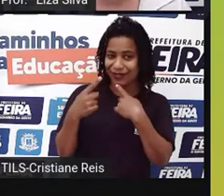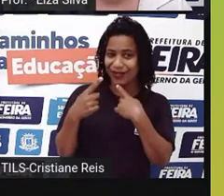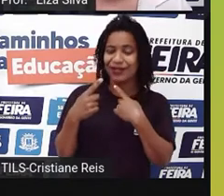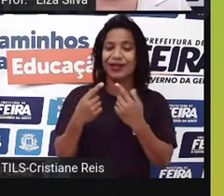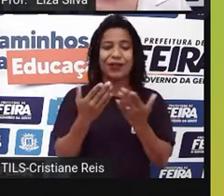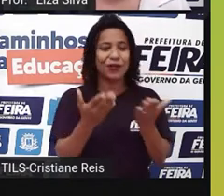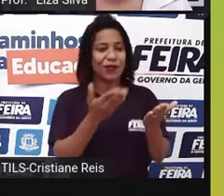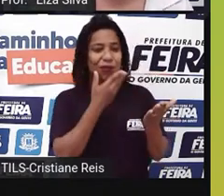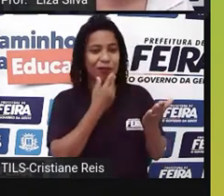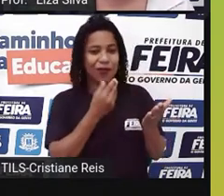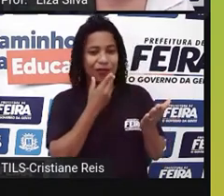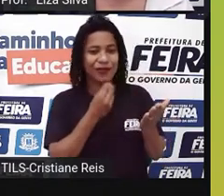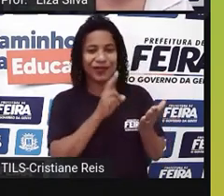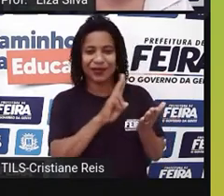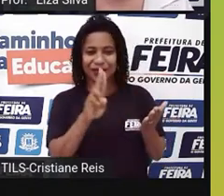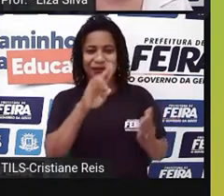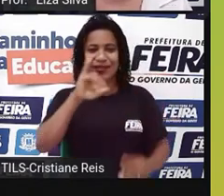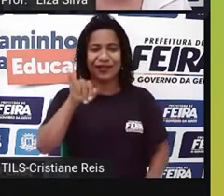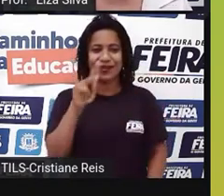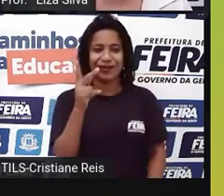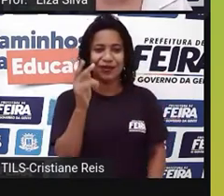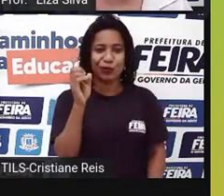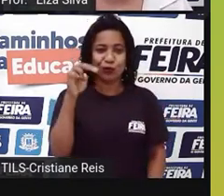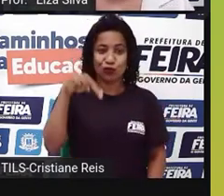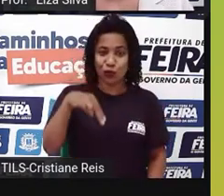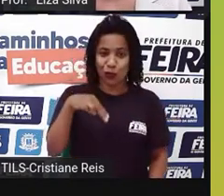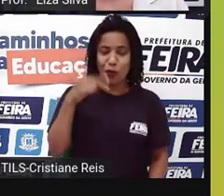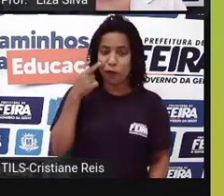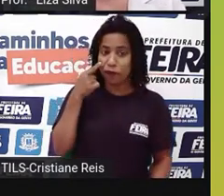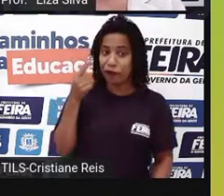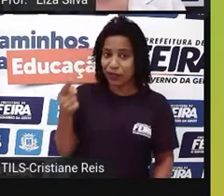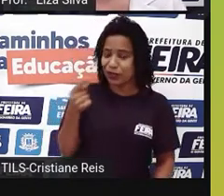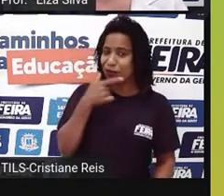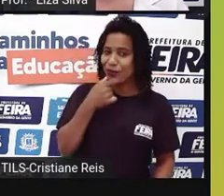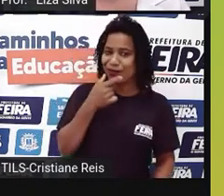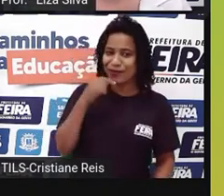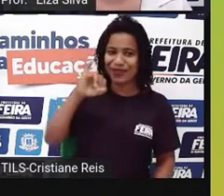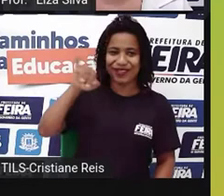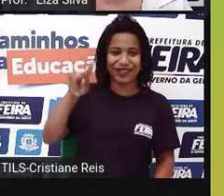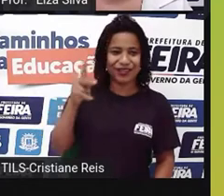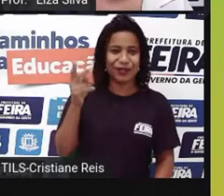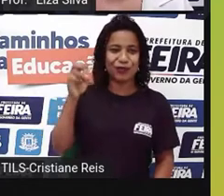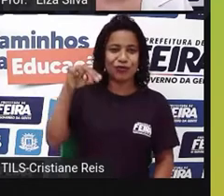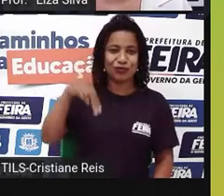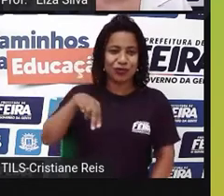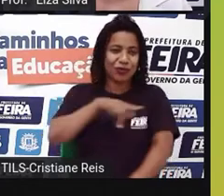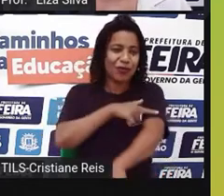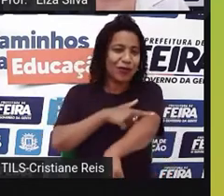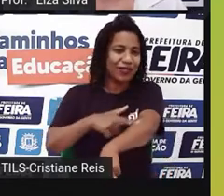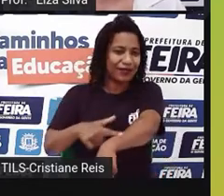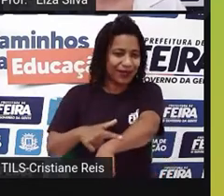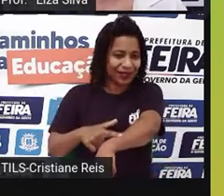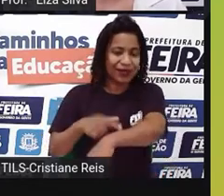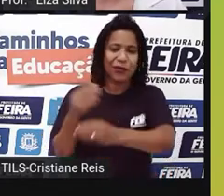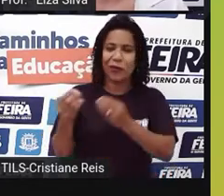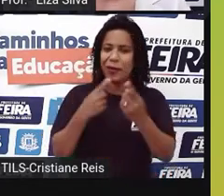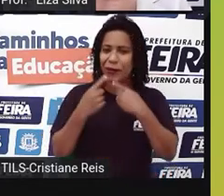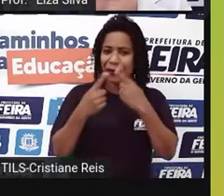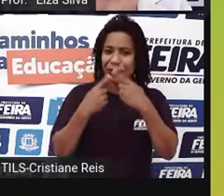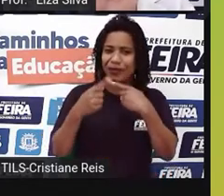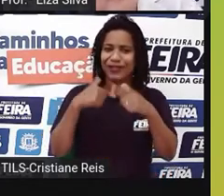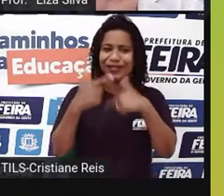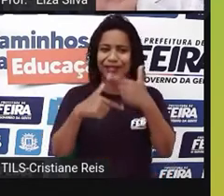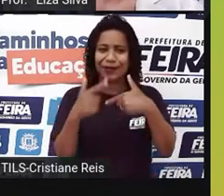Então, observem o comportamento do John durante a entrevista para emprego. E eu quero que vocês me digam depois.